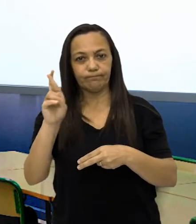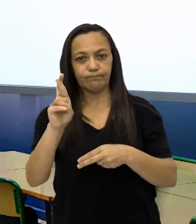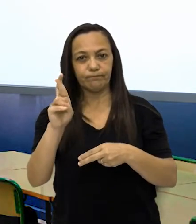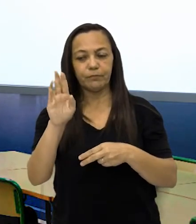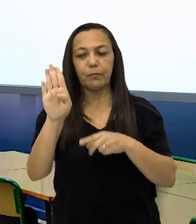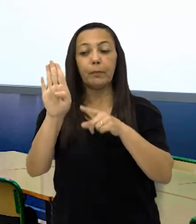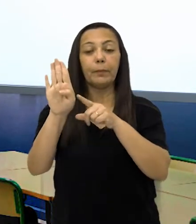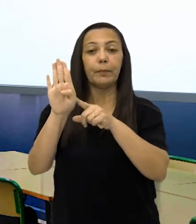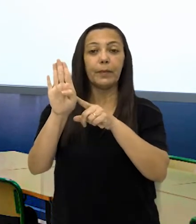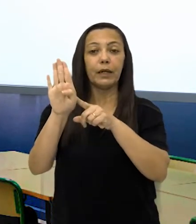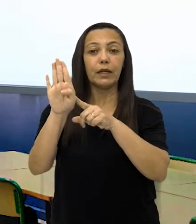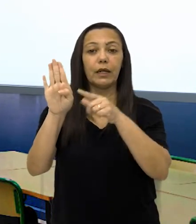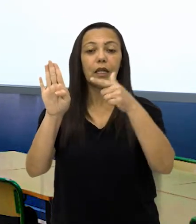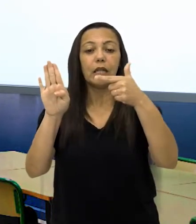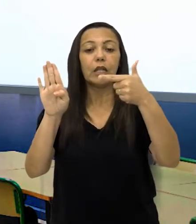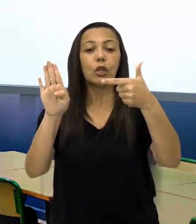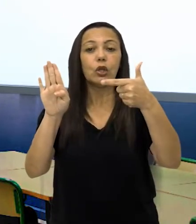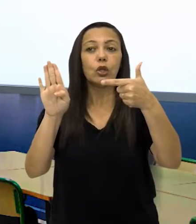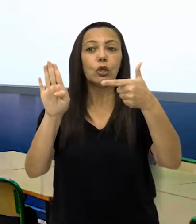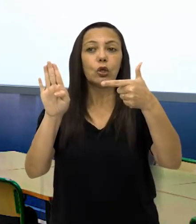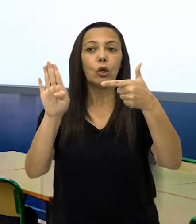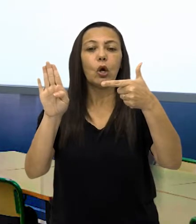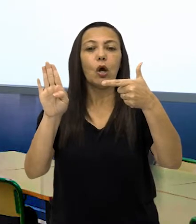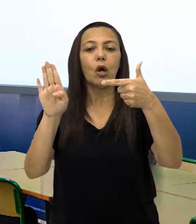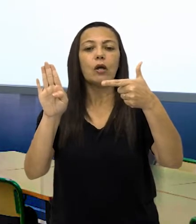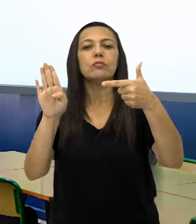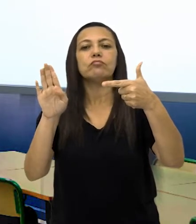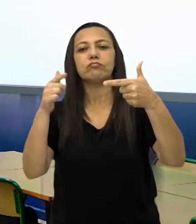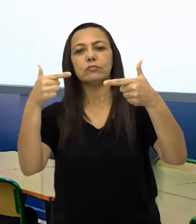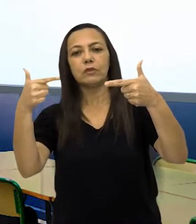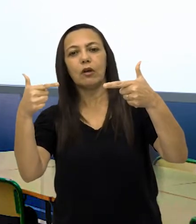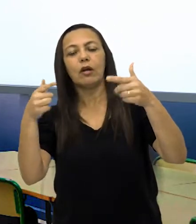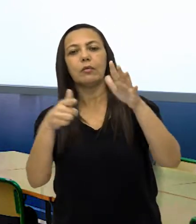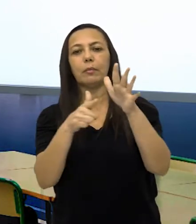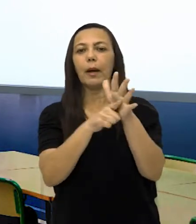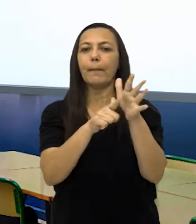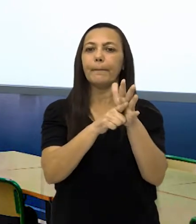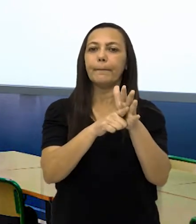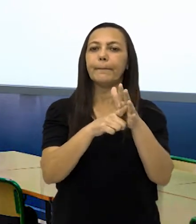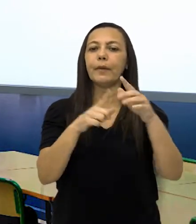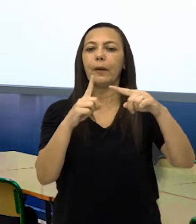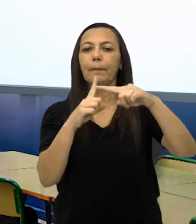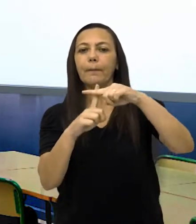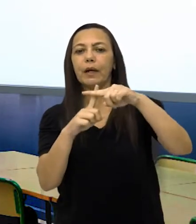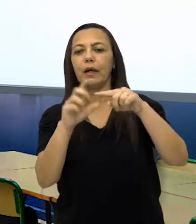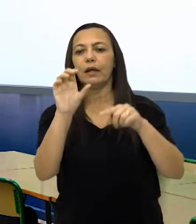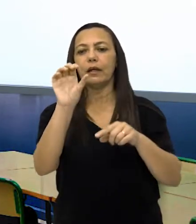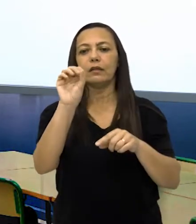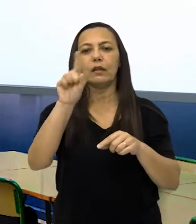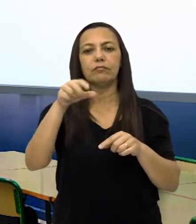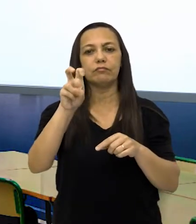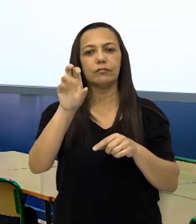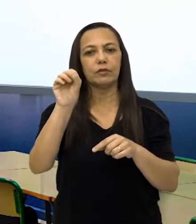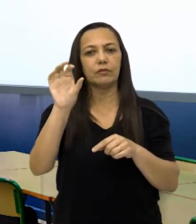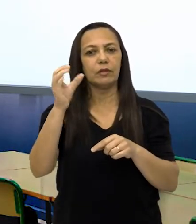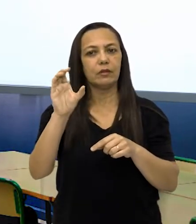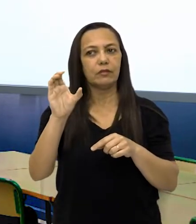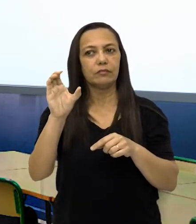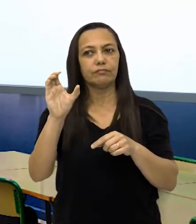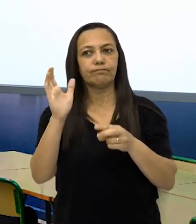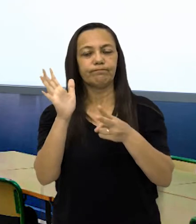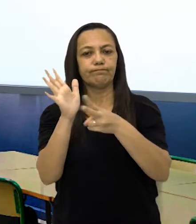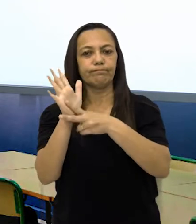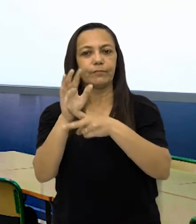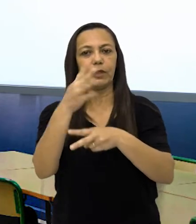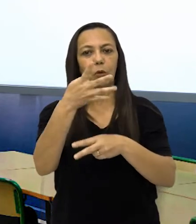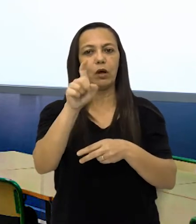Alternativa B. Duas cédulas de R$,00 e uma moeda de R$,50 que dá o total de R$ 4,50.